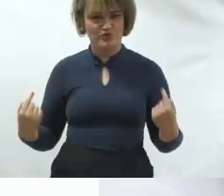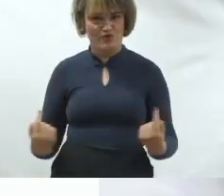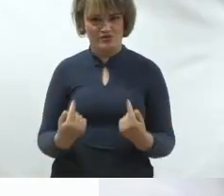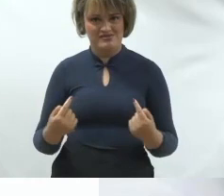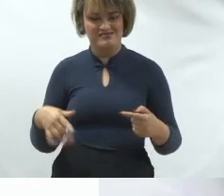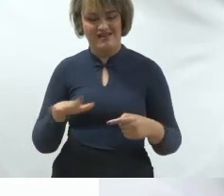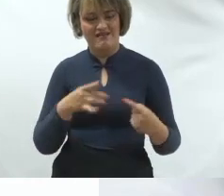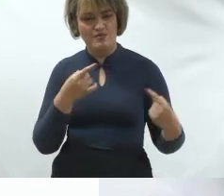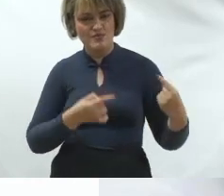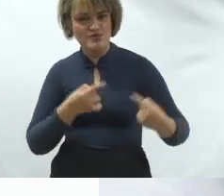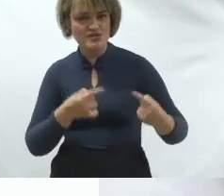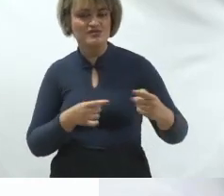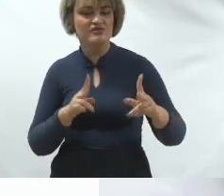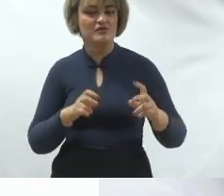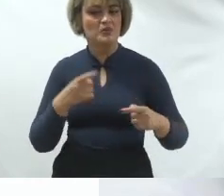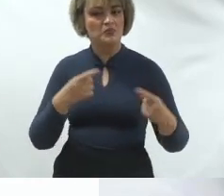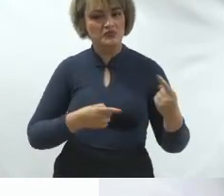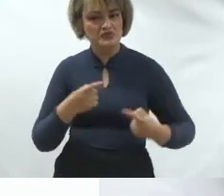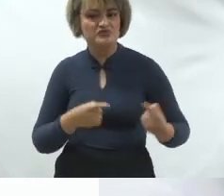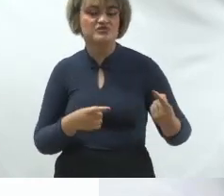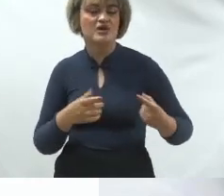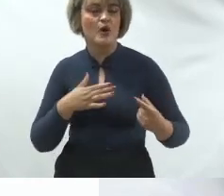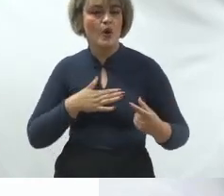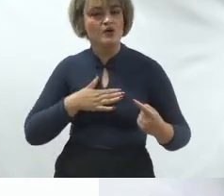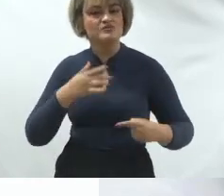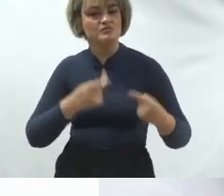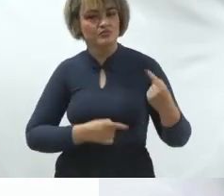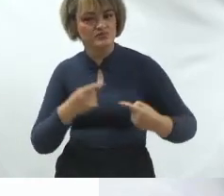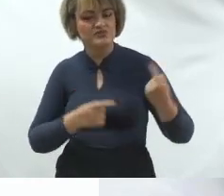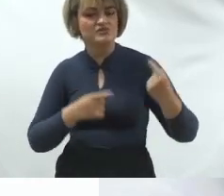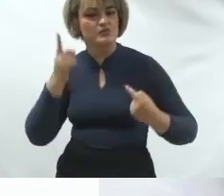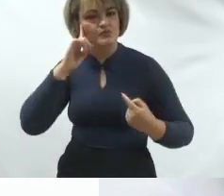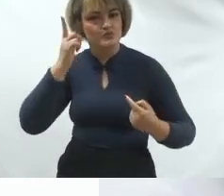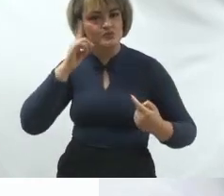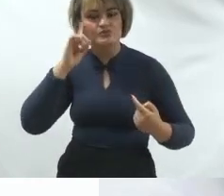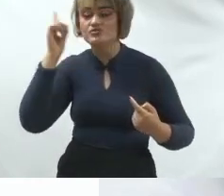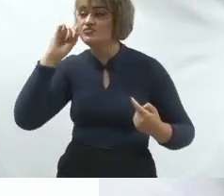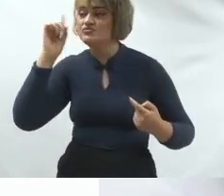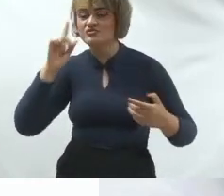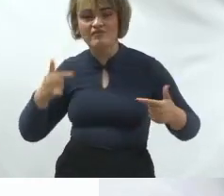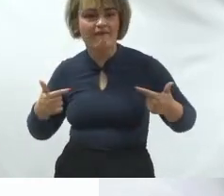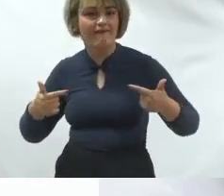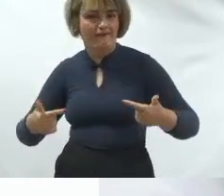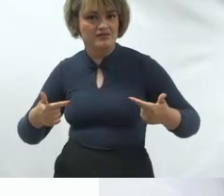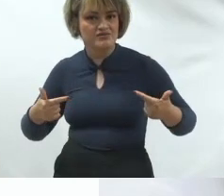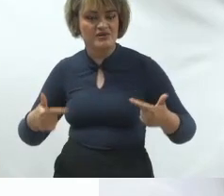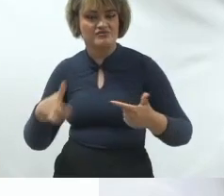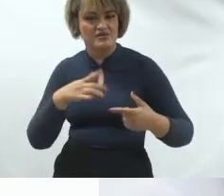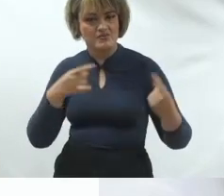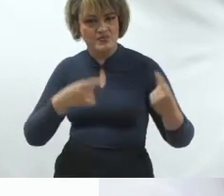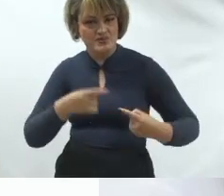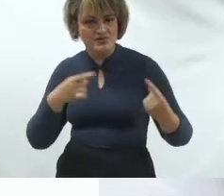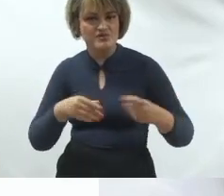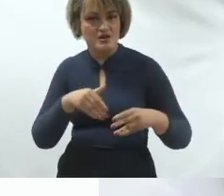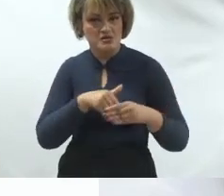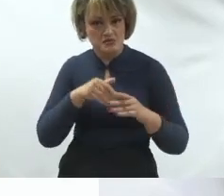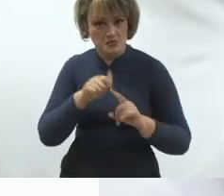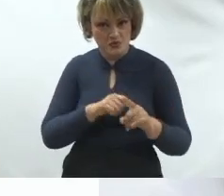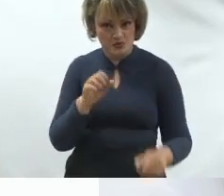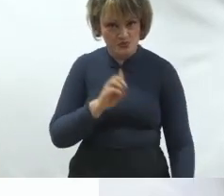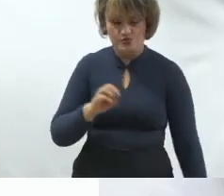política, falamos de política, consumimos política 24 horas por dia, que já estão engajados na política, nas eleições de outubro.